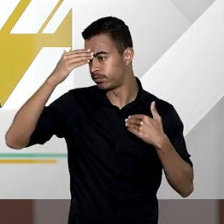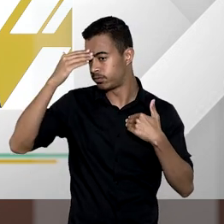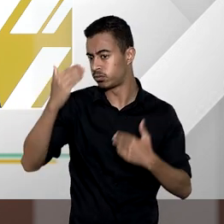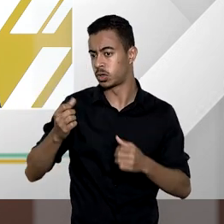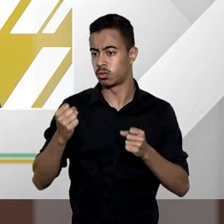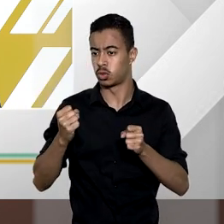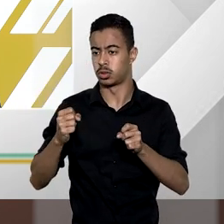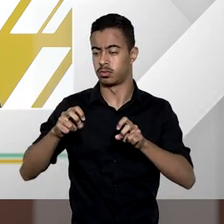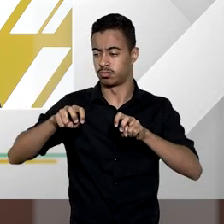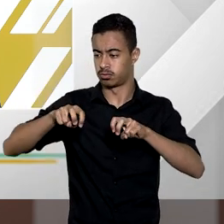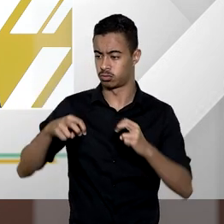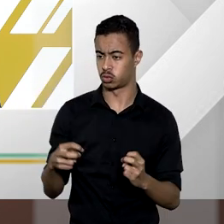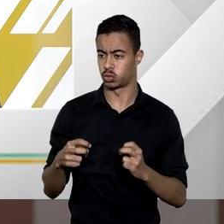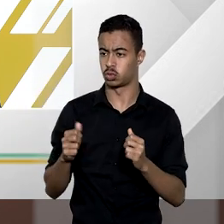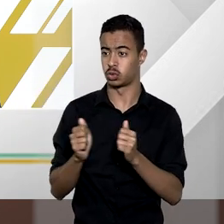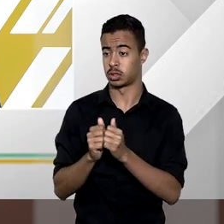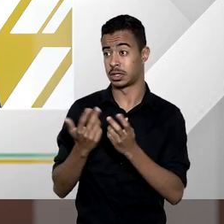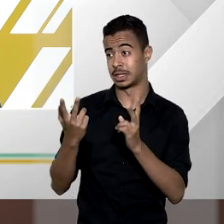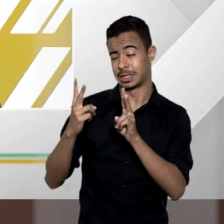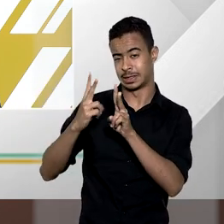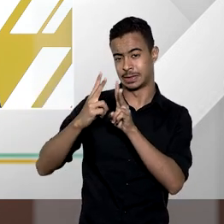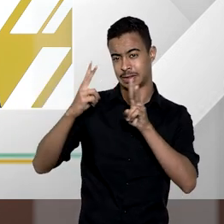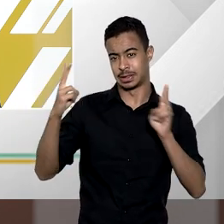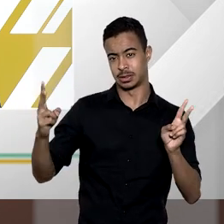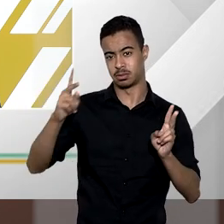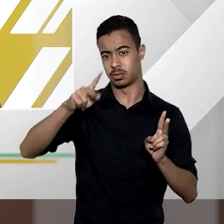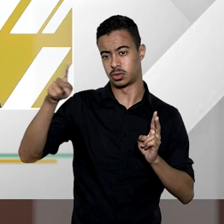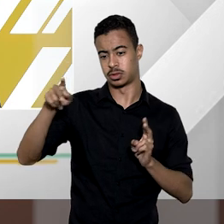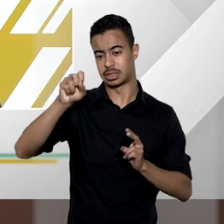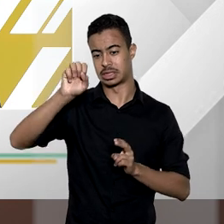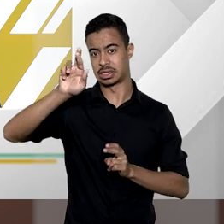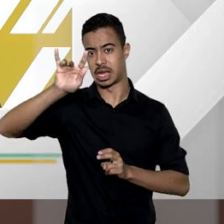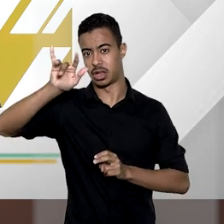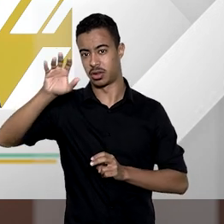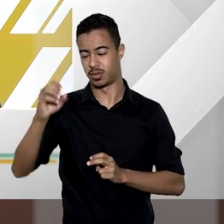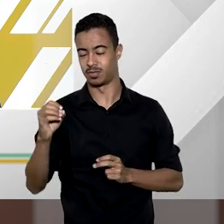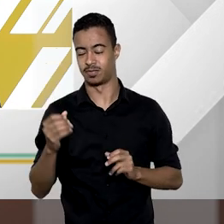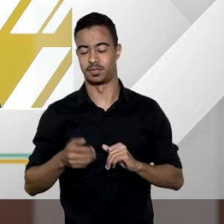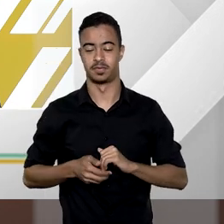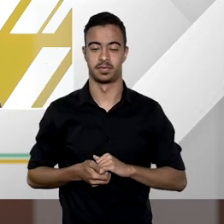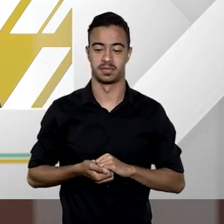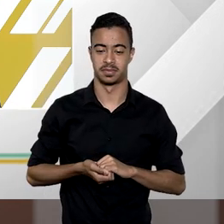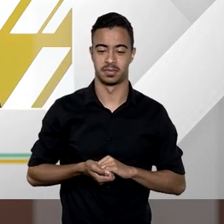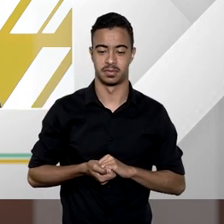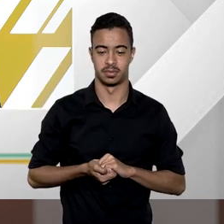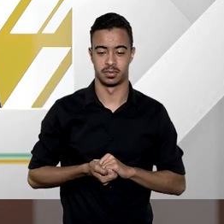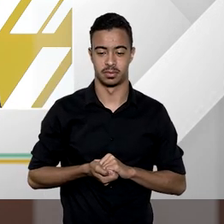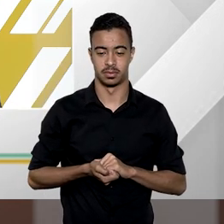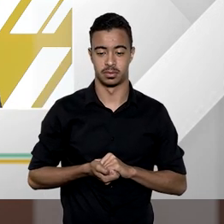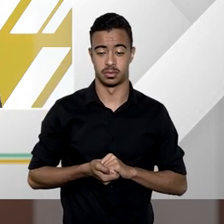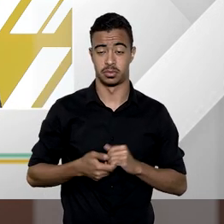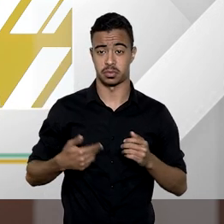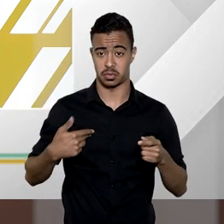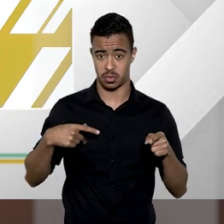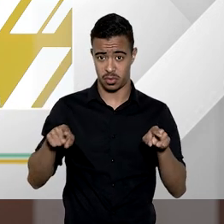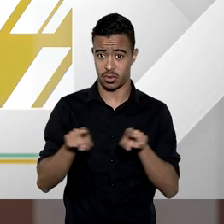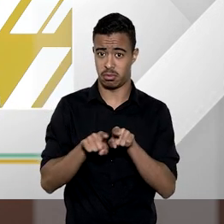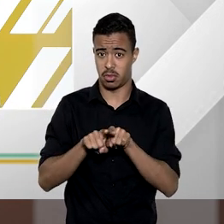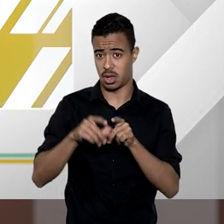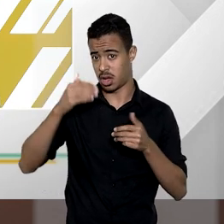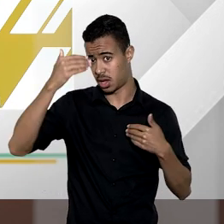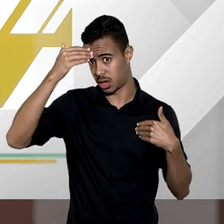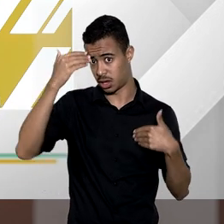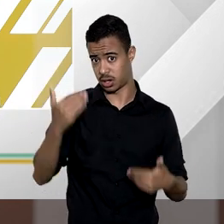especialmente por poder sentar-me ao lado ainda que virtualmente do meu querido professor Sérgio Ferraz eu também